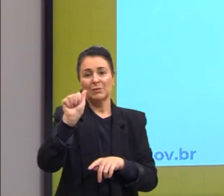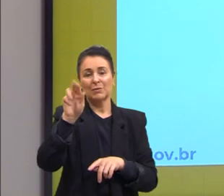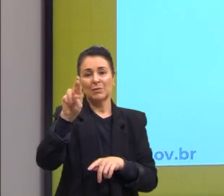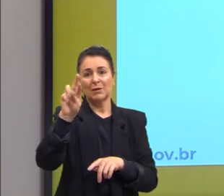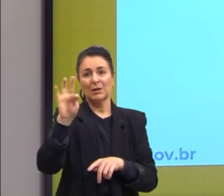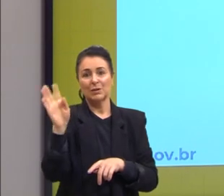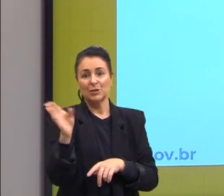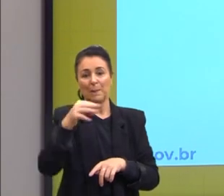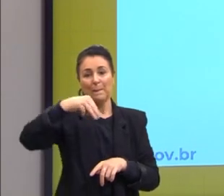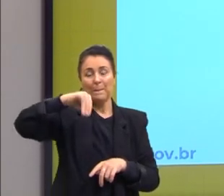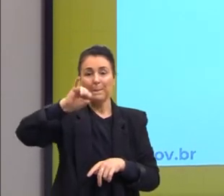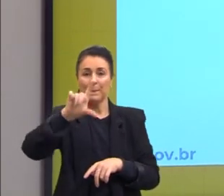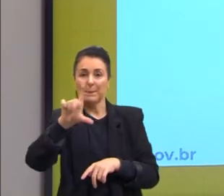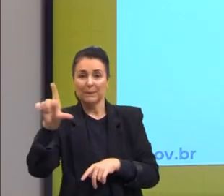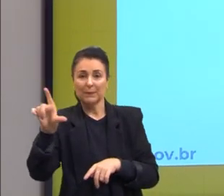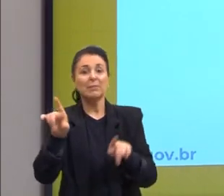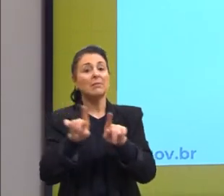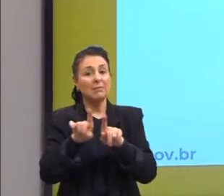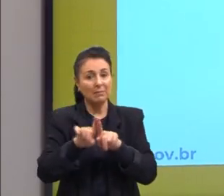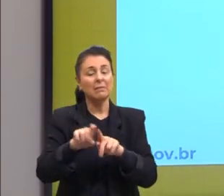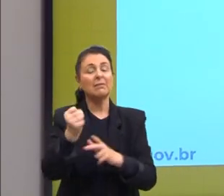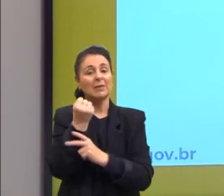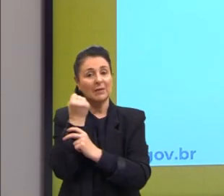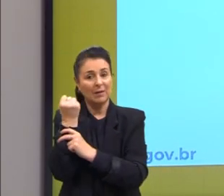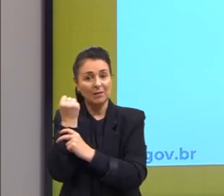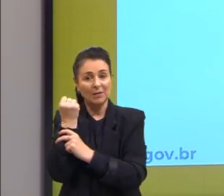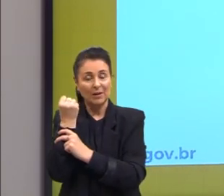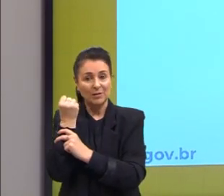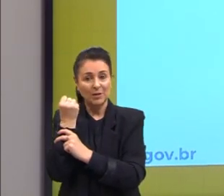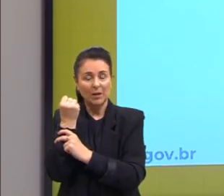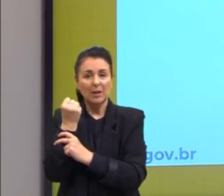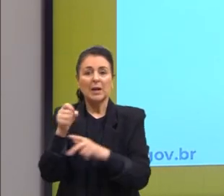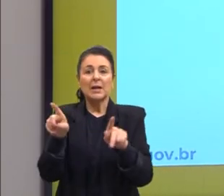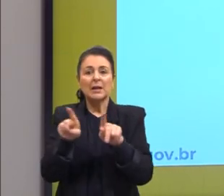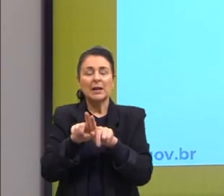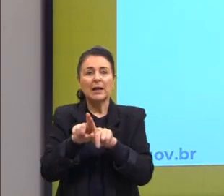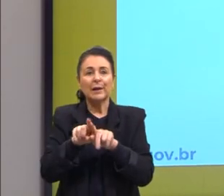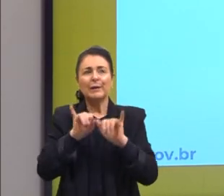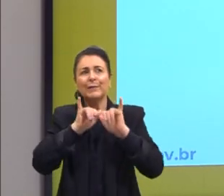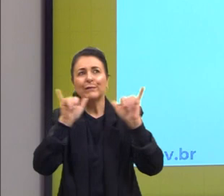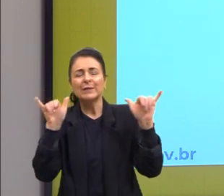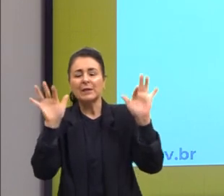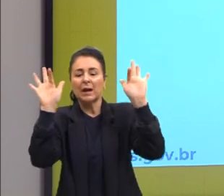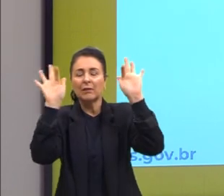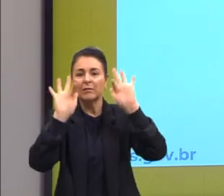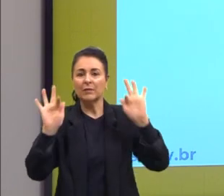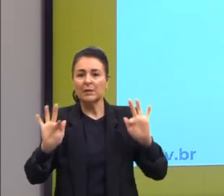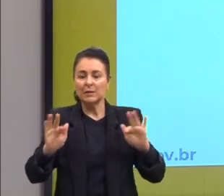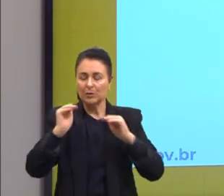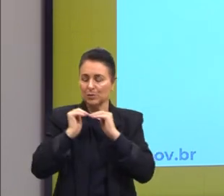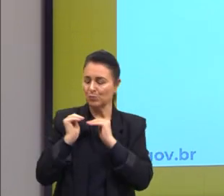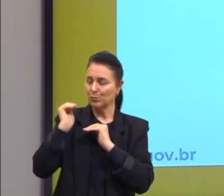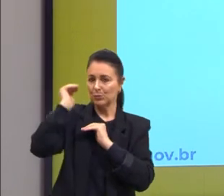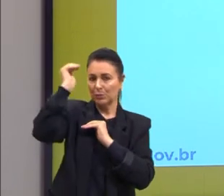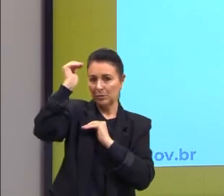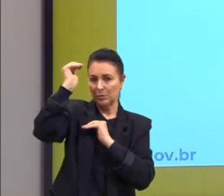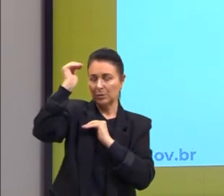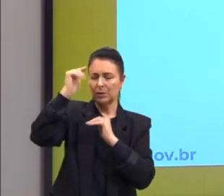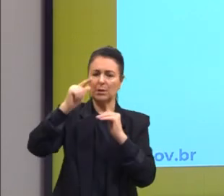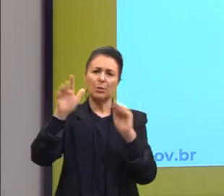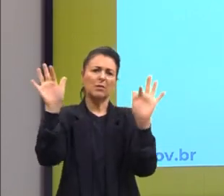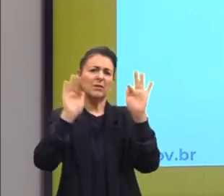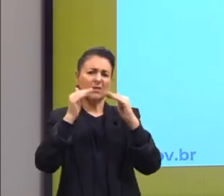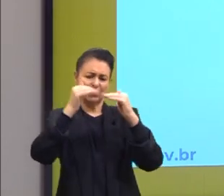também nessa mesma corrente, só que aí ele coloca a felicidade, uma felicidade superior e uma felicidade